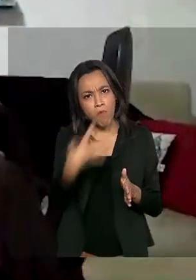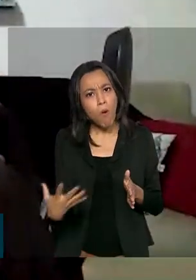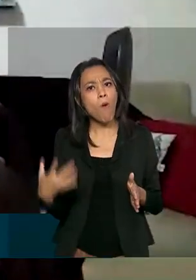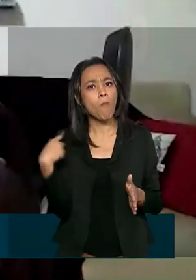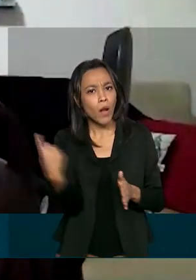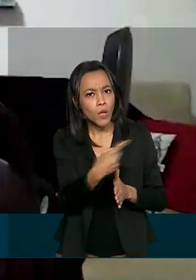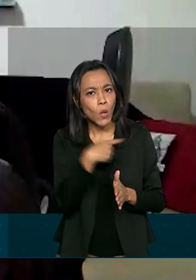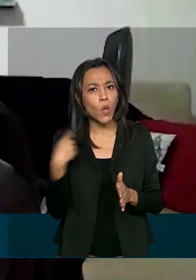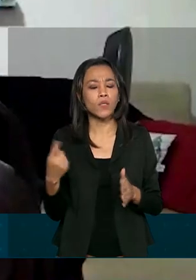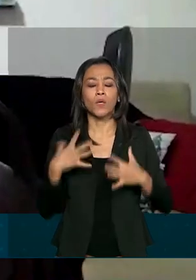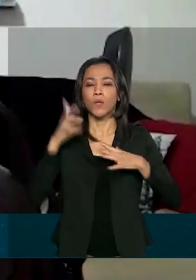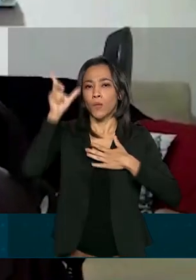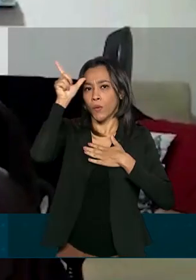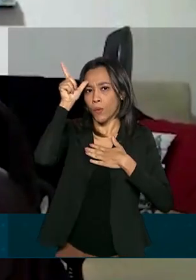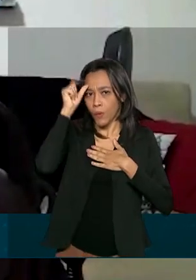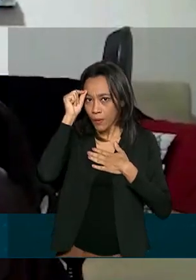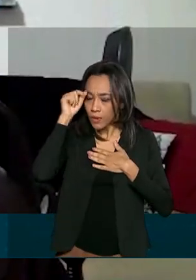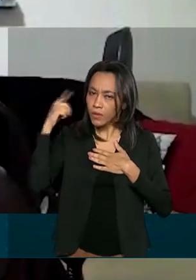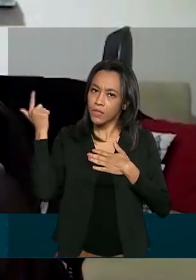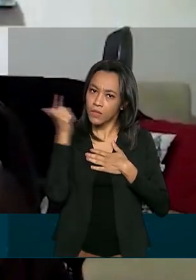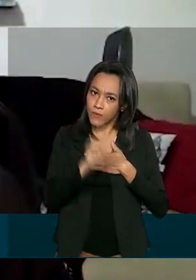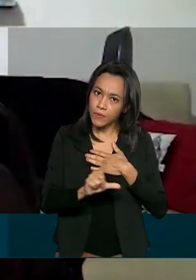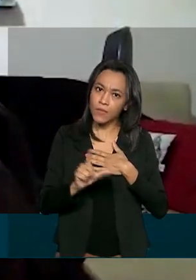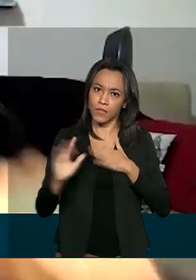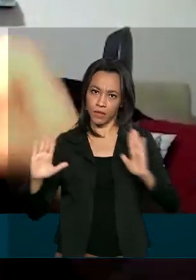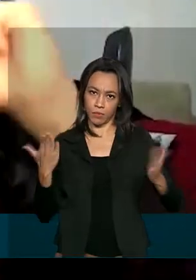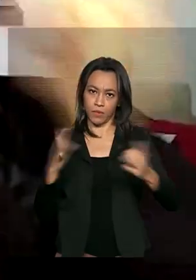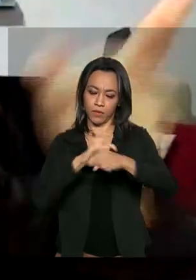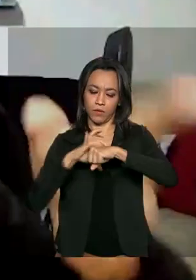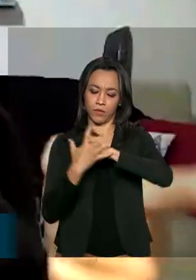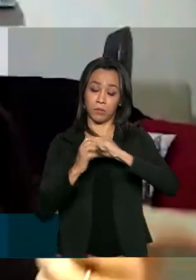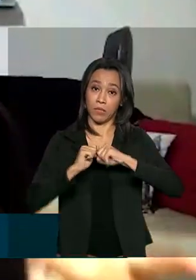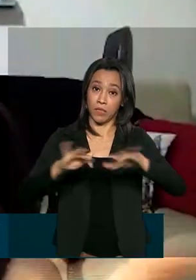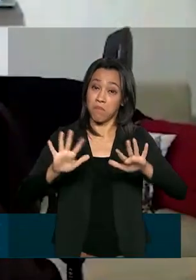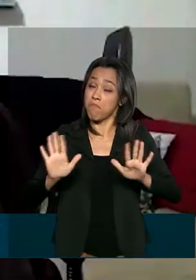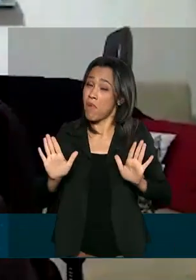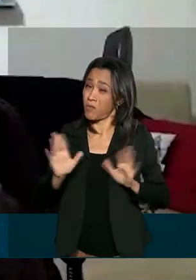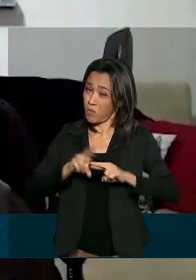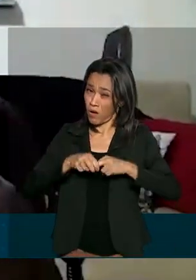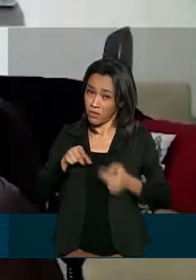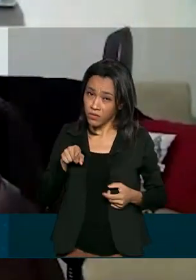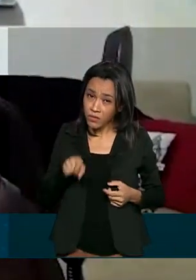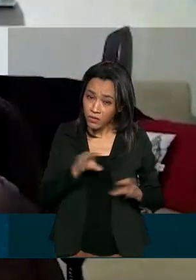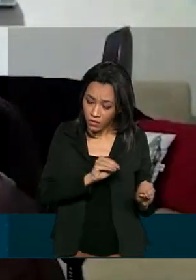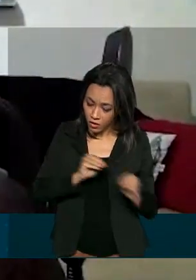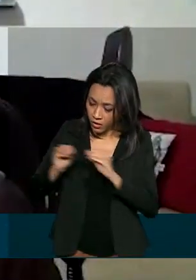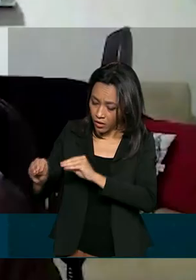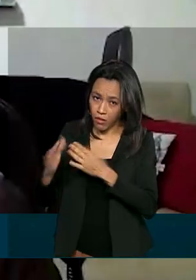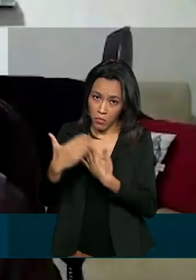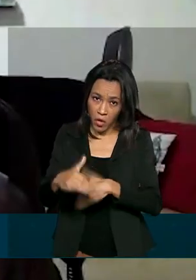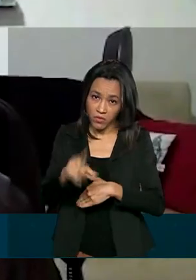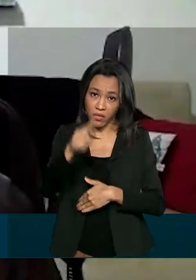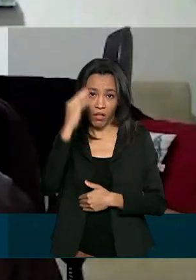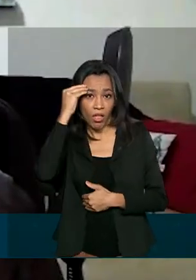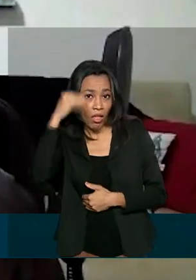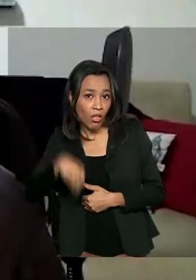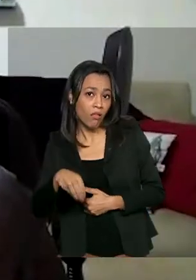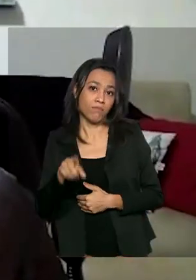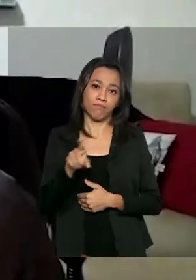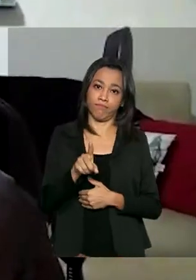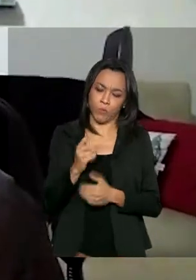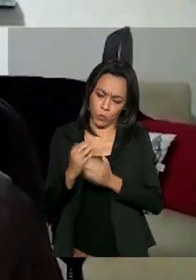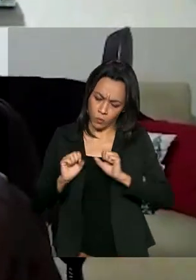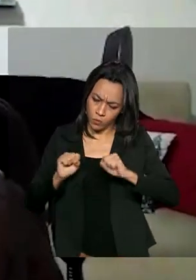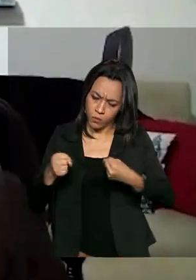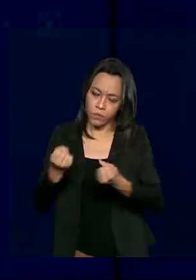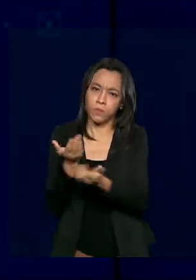consegue ganhar um fôlego nessa época de pandemia. Mas não é por isso que você vai relaxar em relação aos